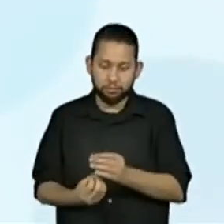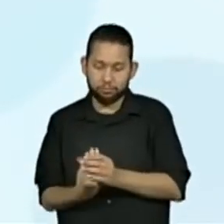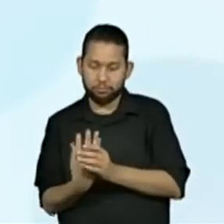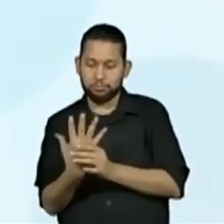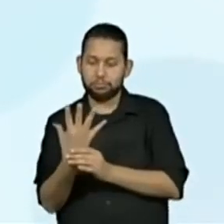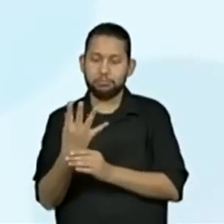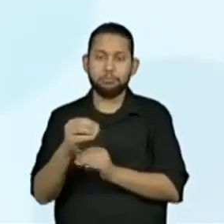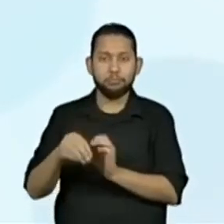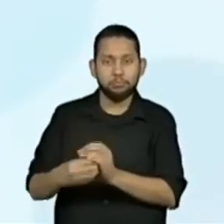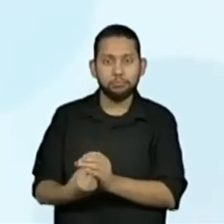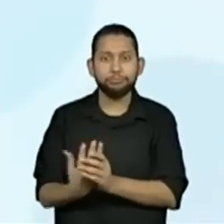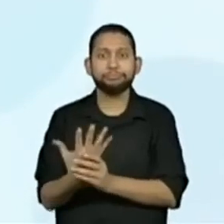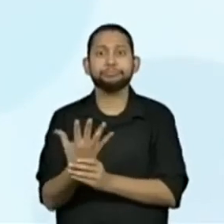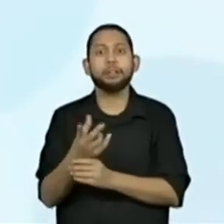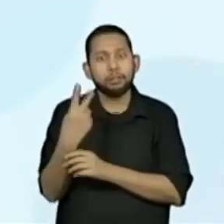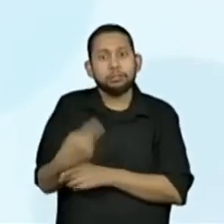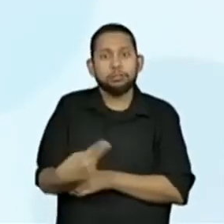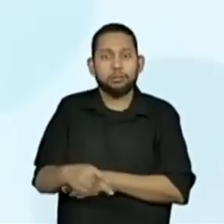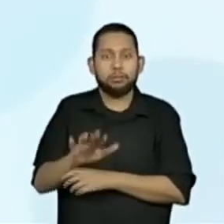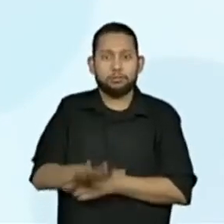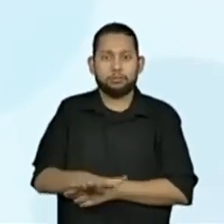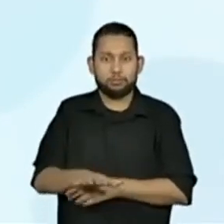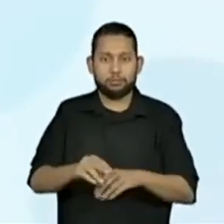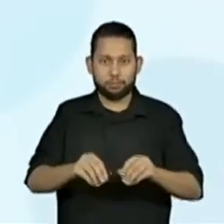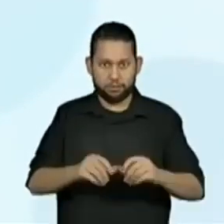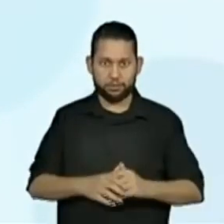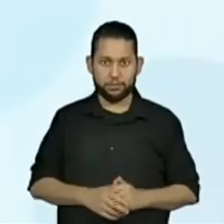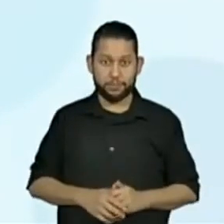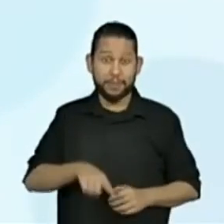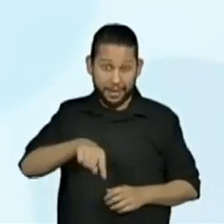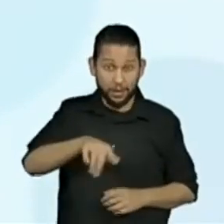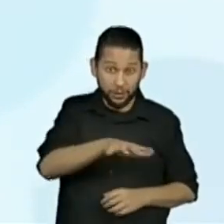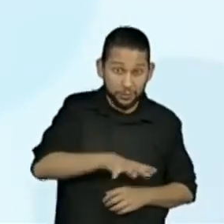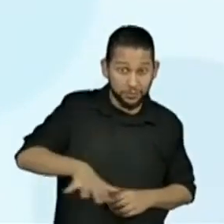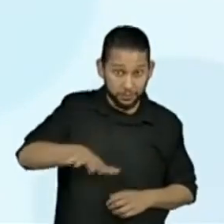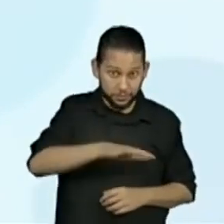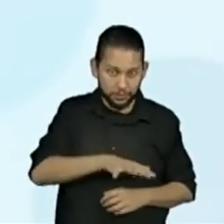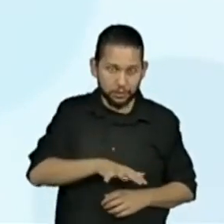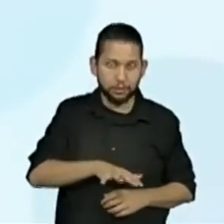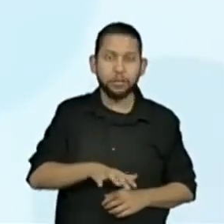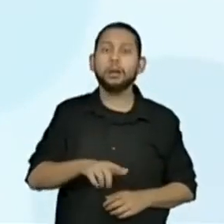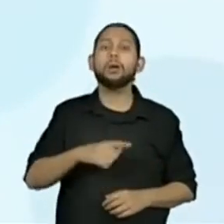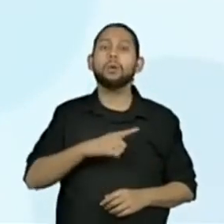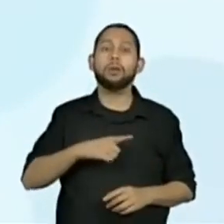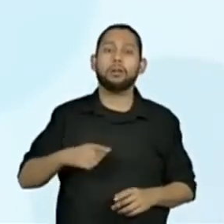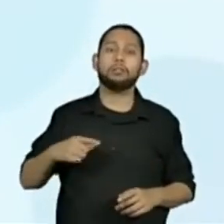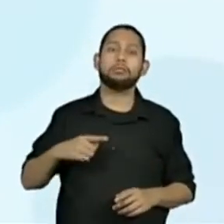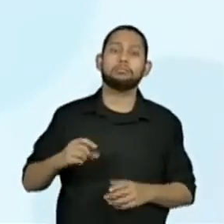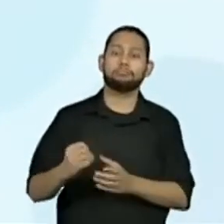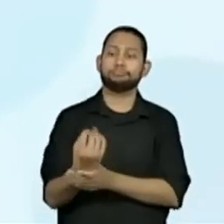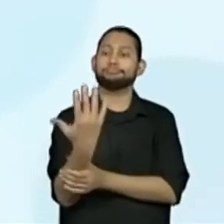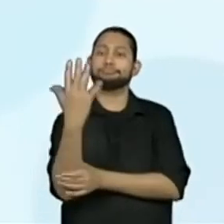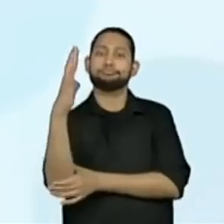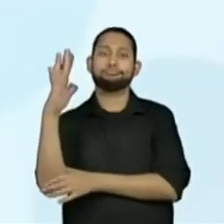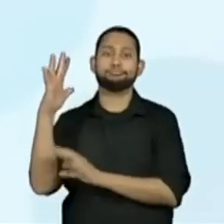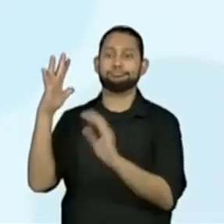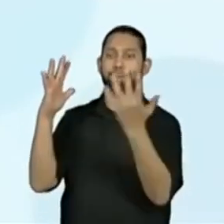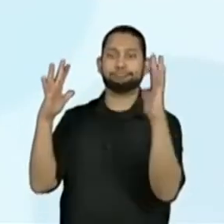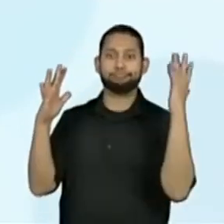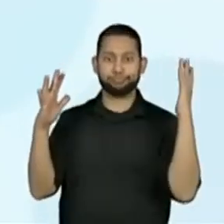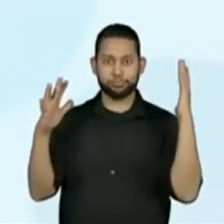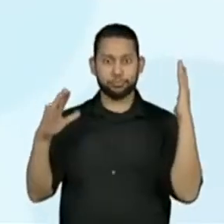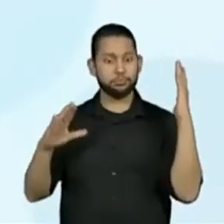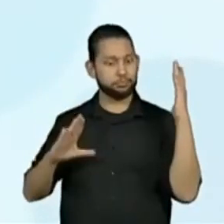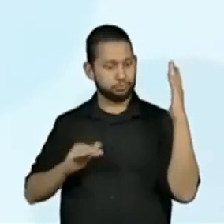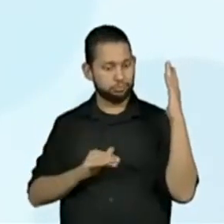Continuando, nesses ambientes, há florestas que servem de alimento